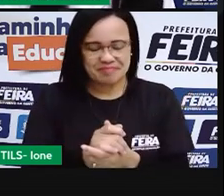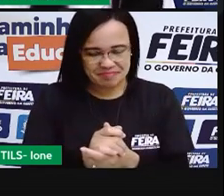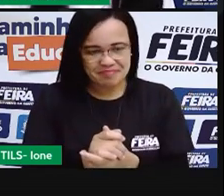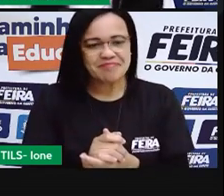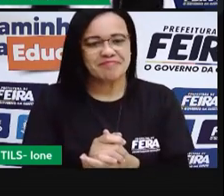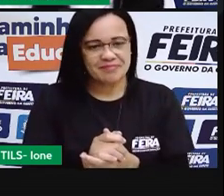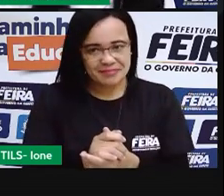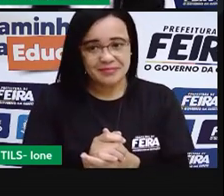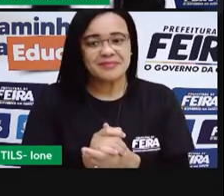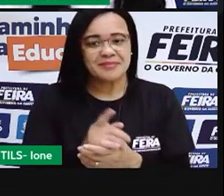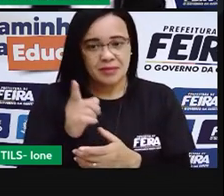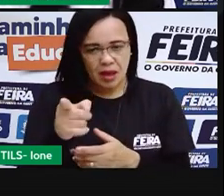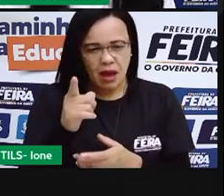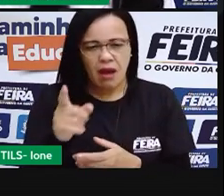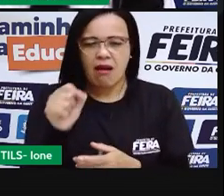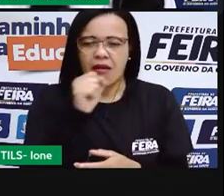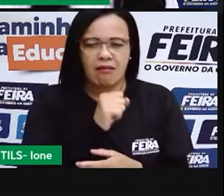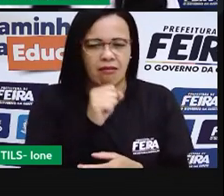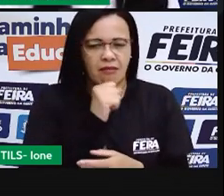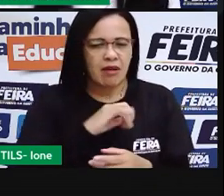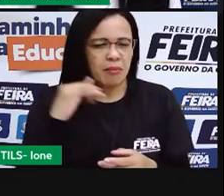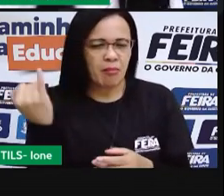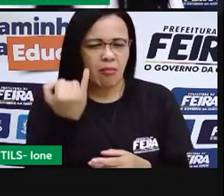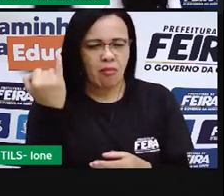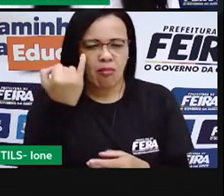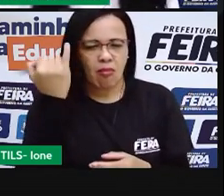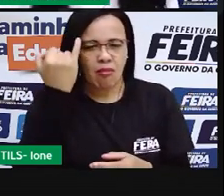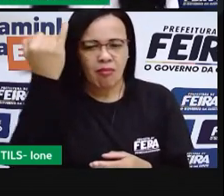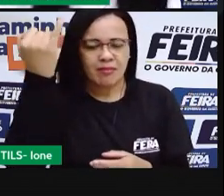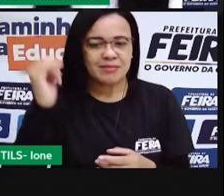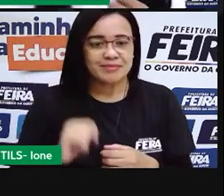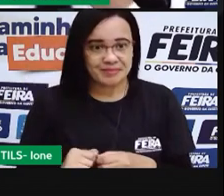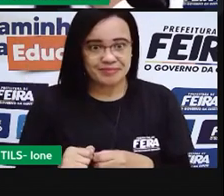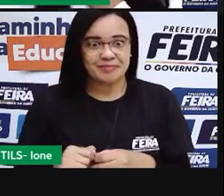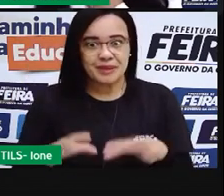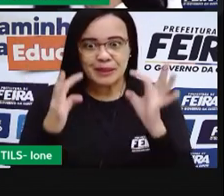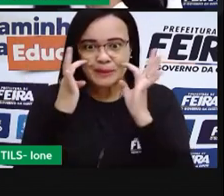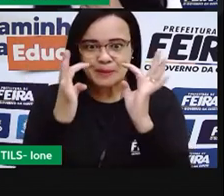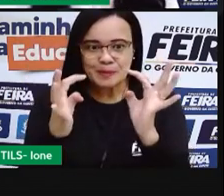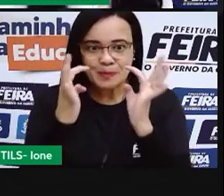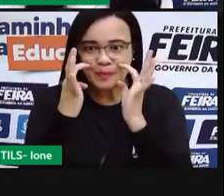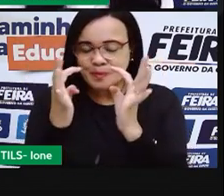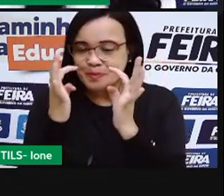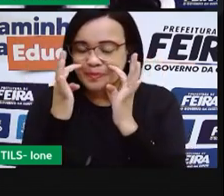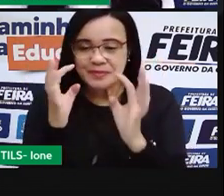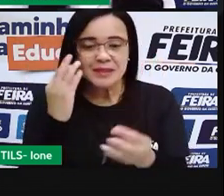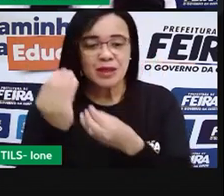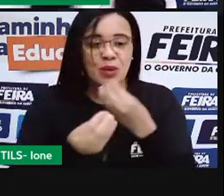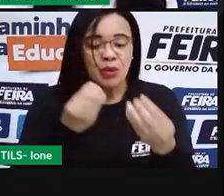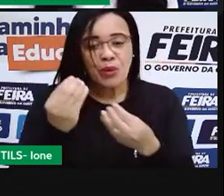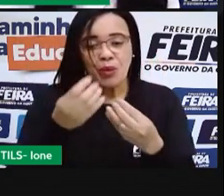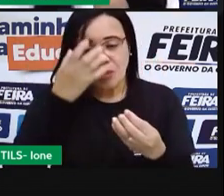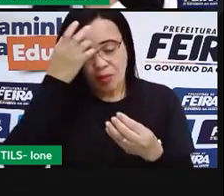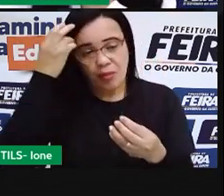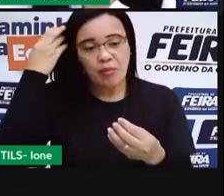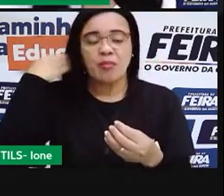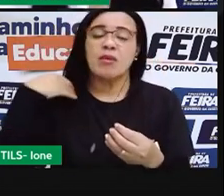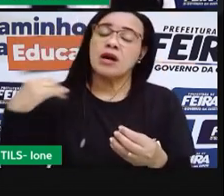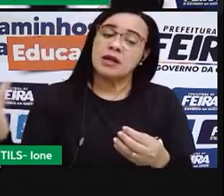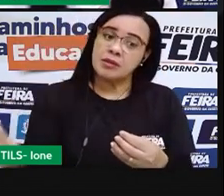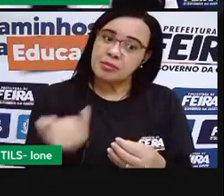uma relíquia, não isso? E chama a atenção de como que é importante a gente preservar o nosso